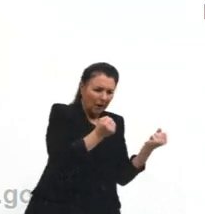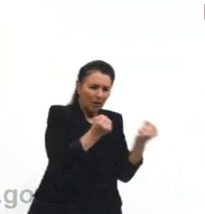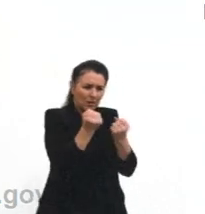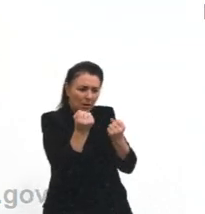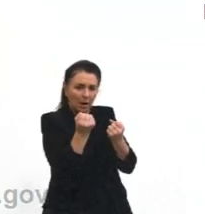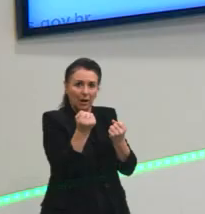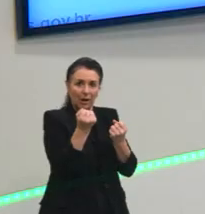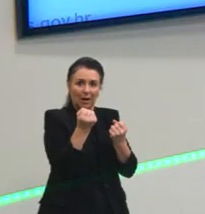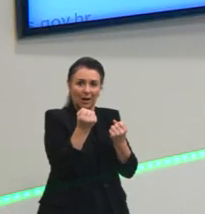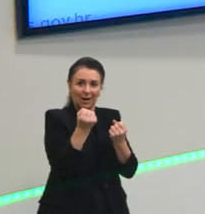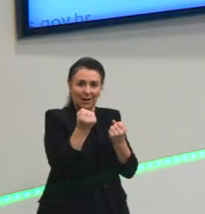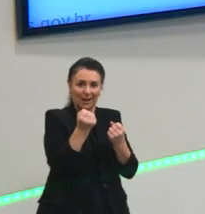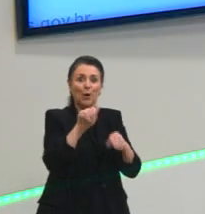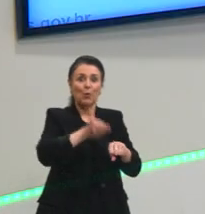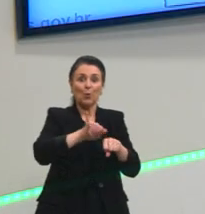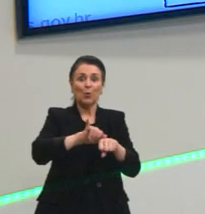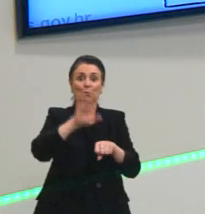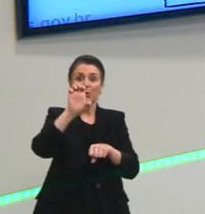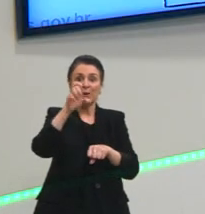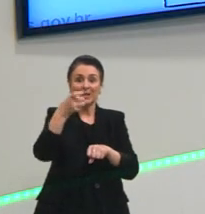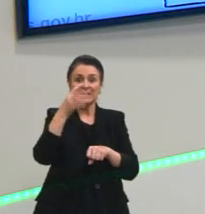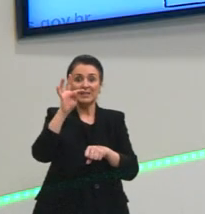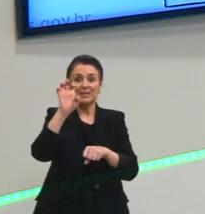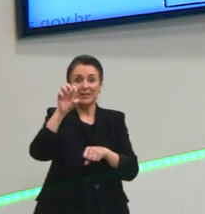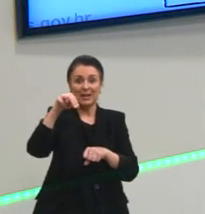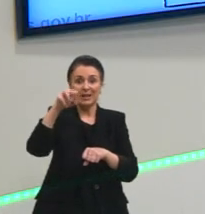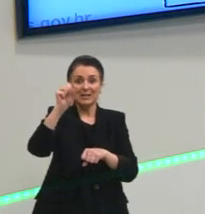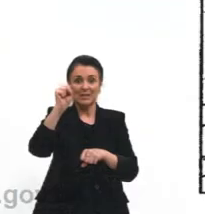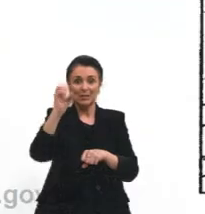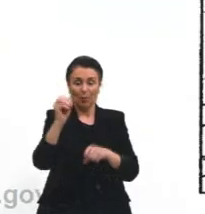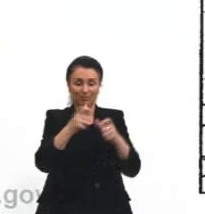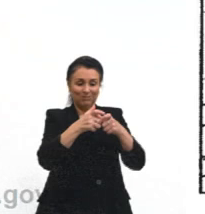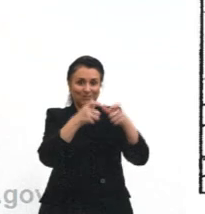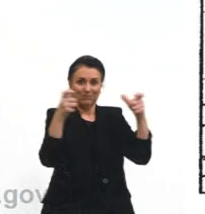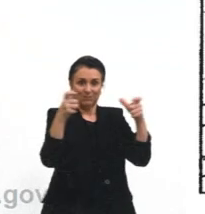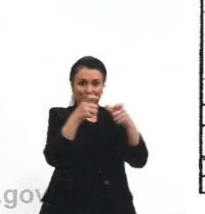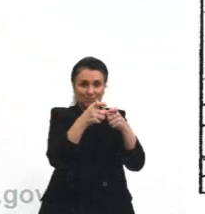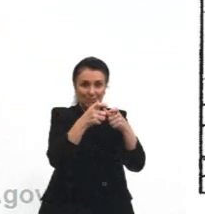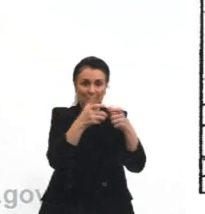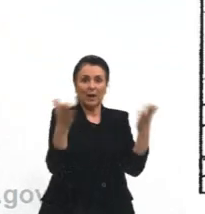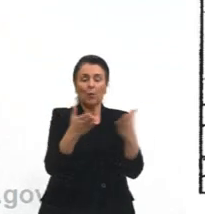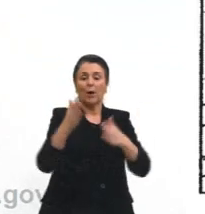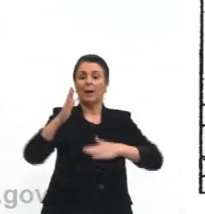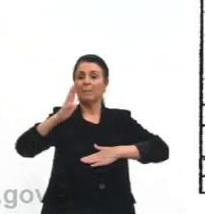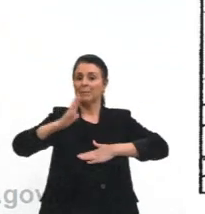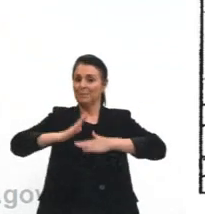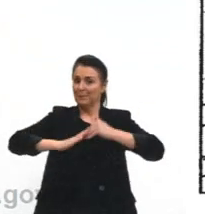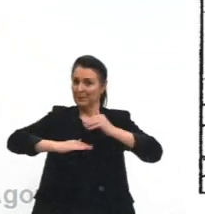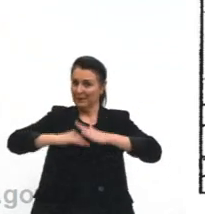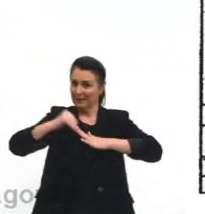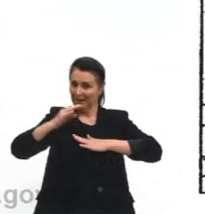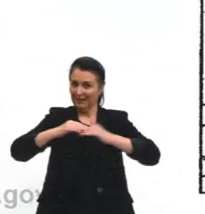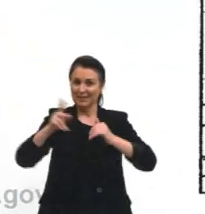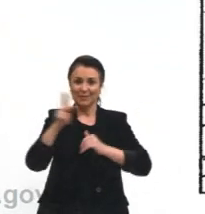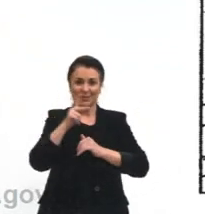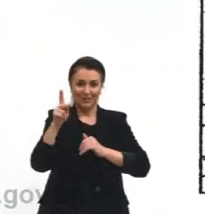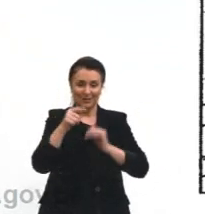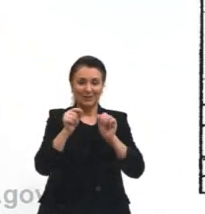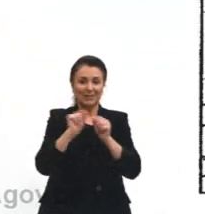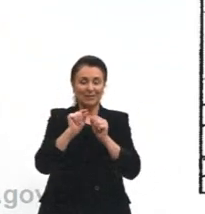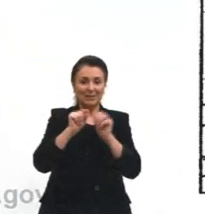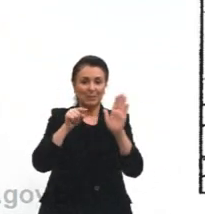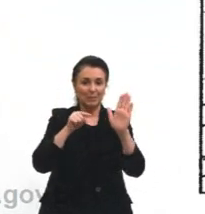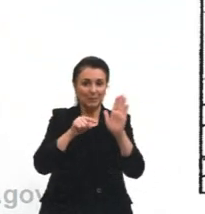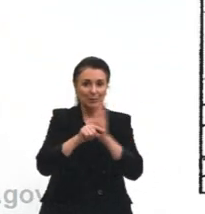Isso a gente chama de corpo extenso. Bom, agora para a gente praticar um pouquinho, eu trouxe uma questão da